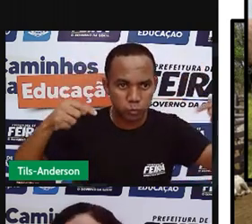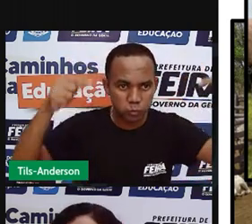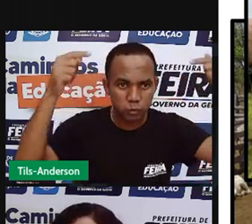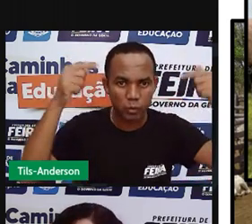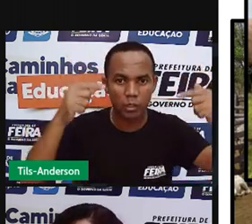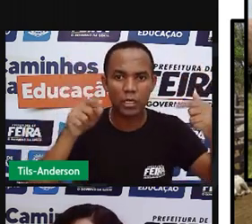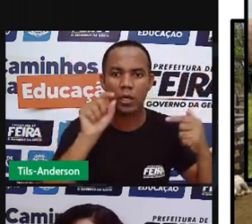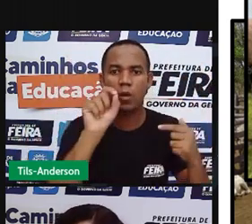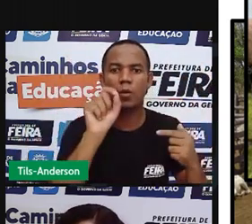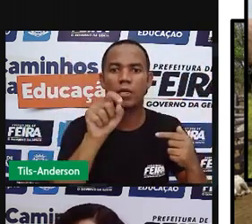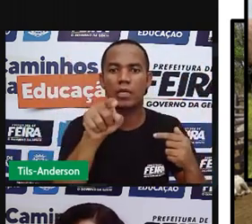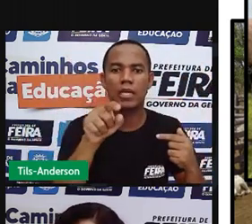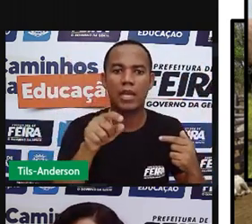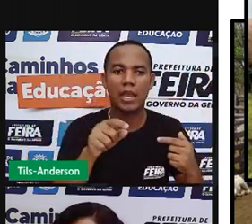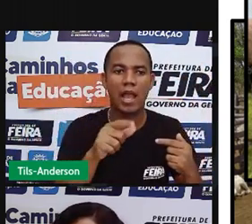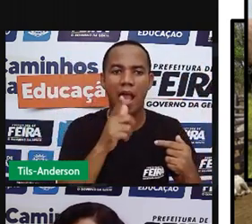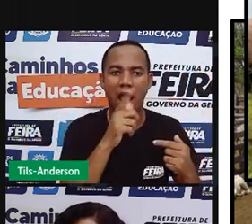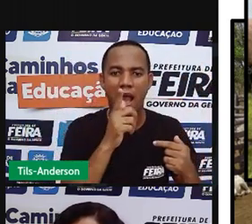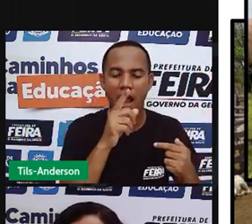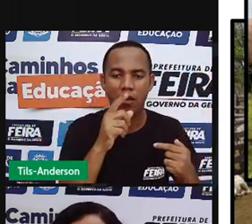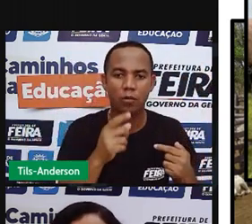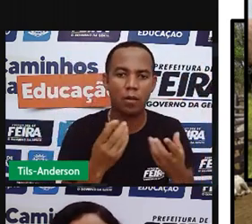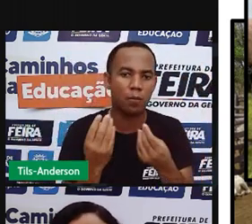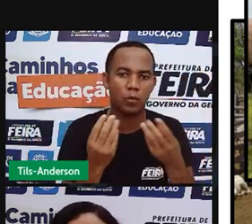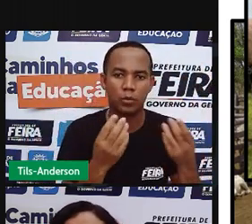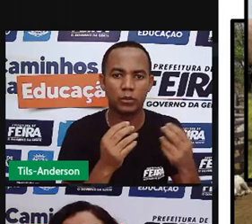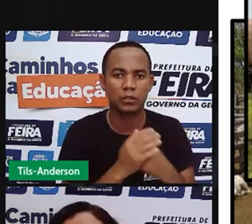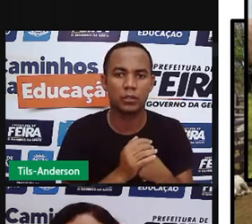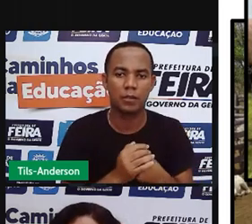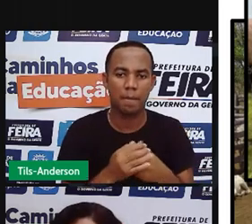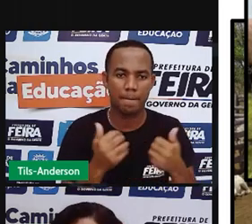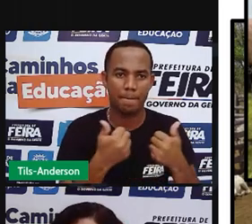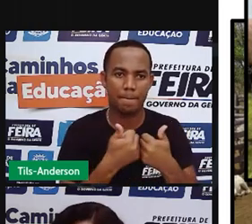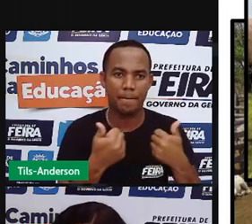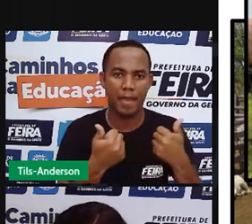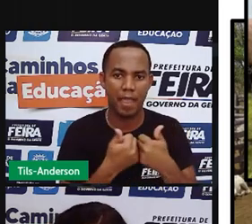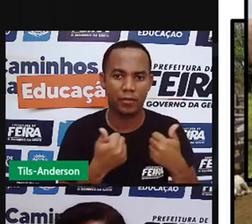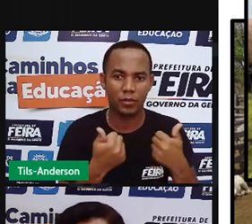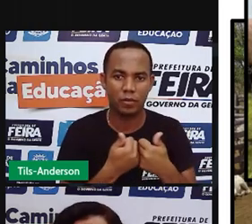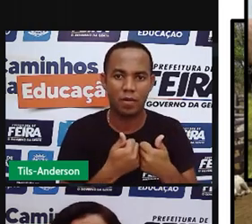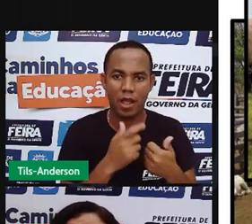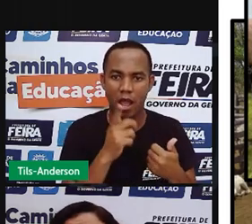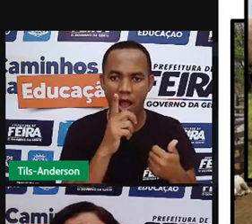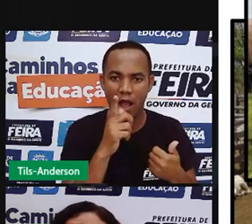do que os outros rebanhos. Então eles são criados bem próximos dos rios.